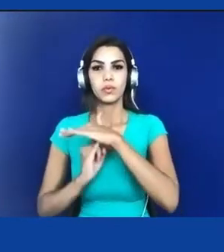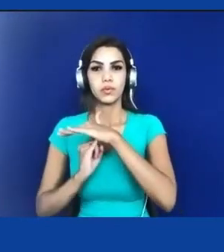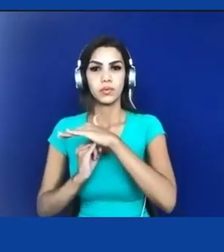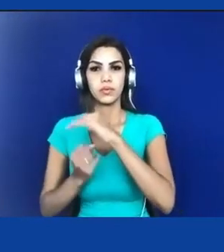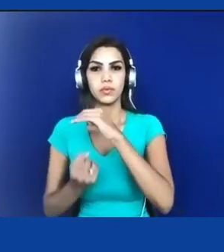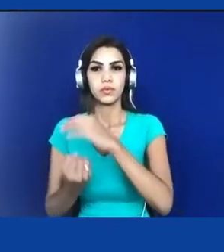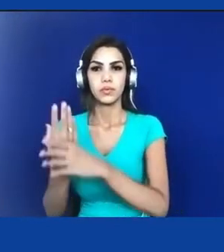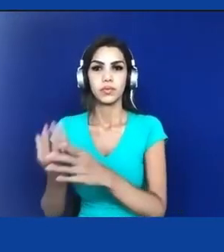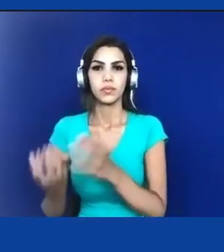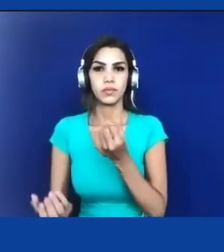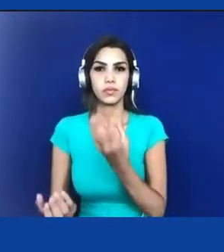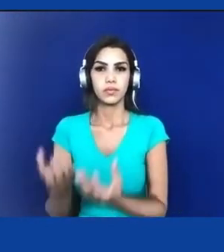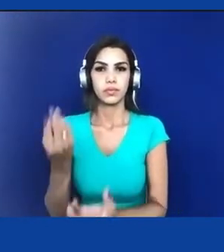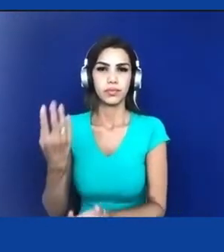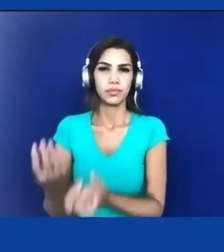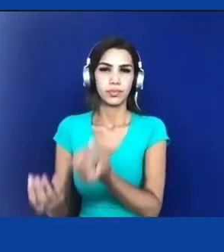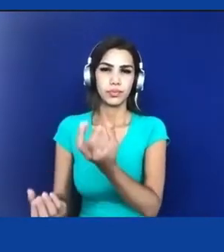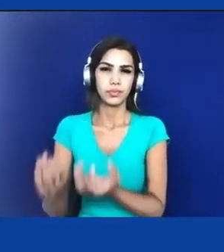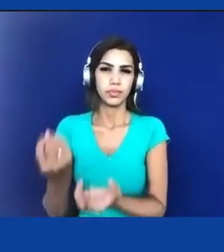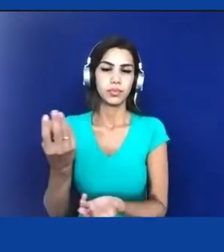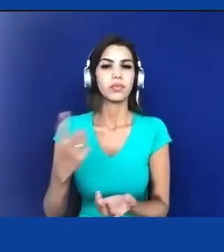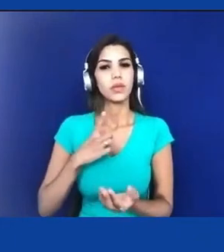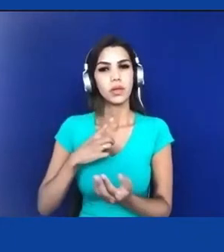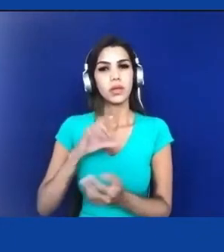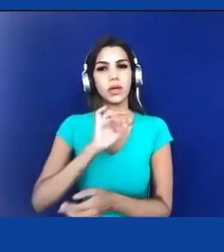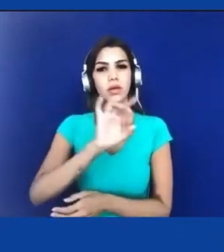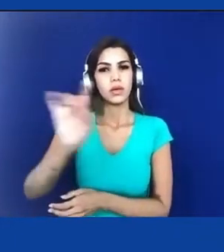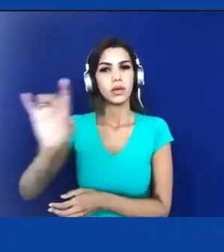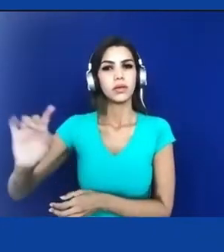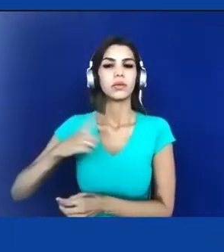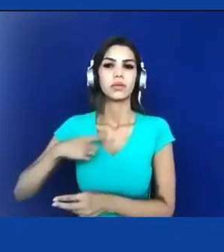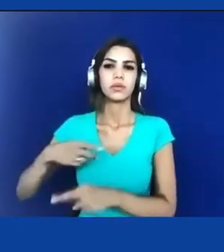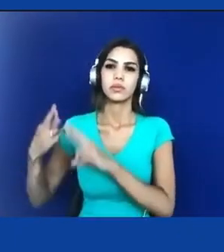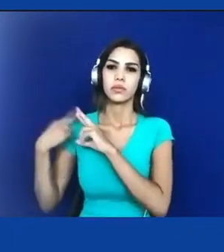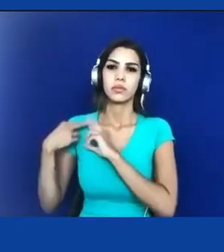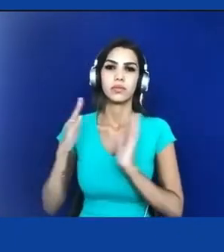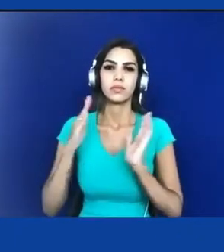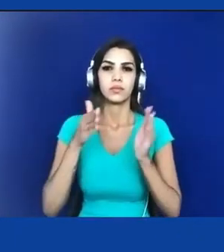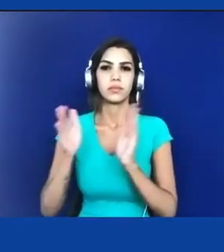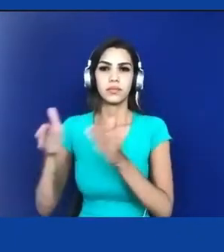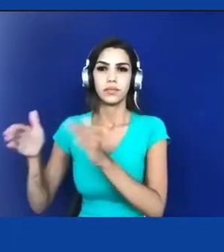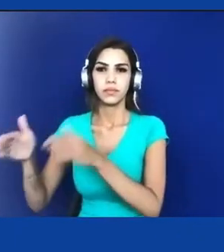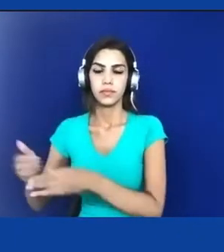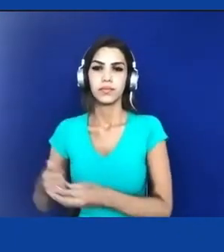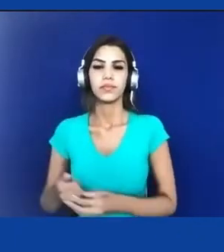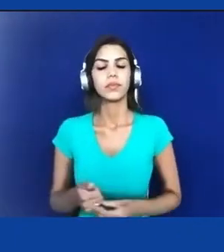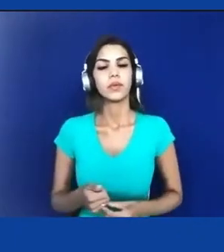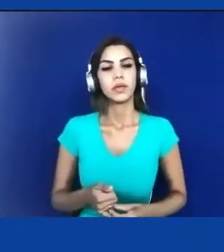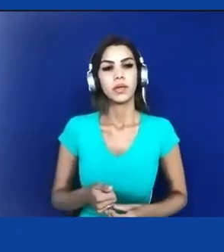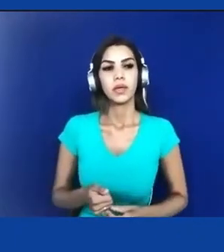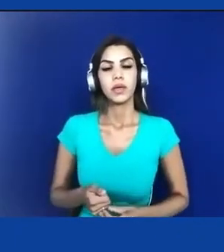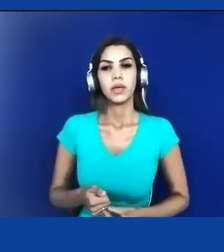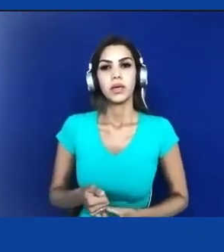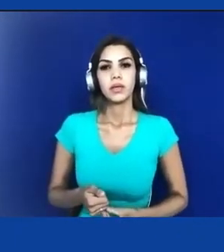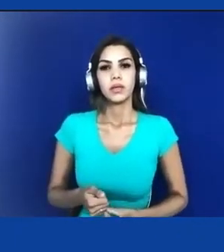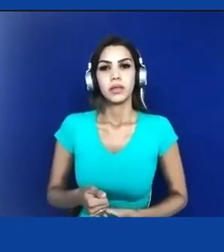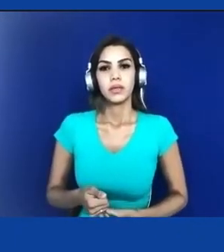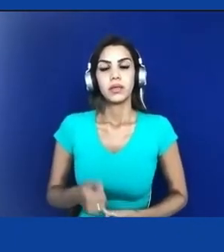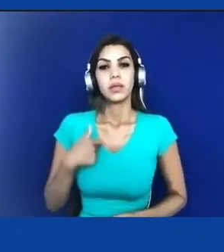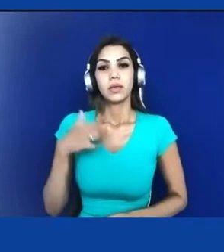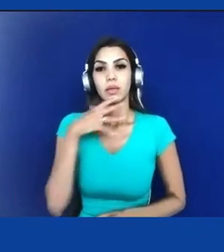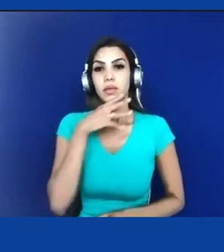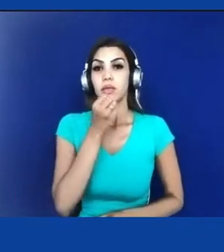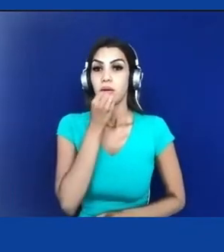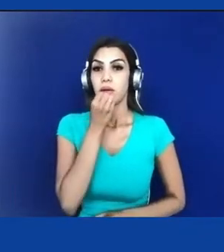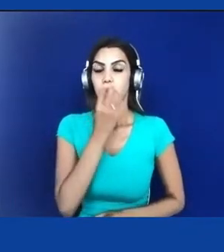responsabilidades específicas. Eu achei bom começar por aí e destacar isso por oposições